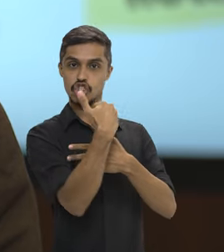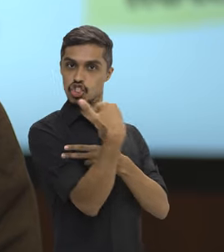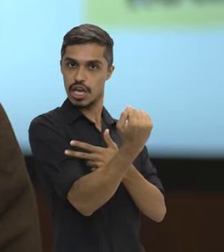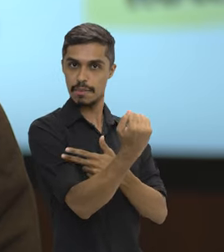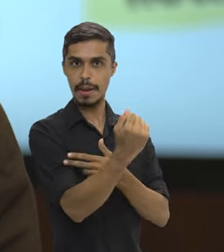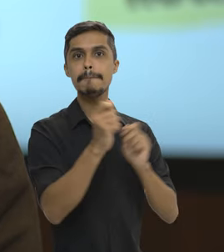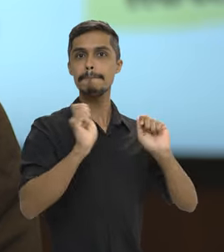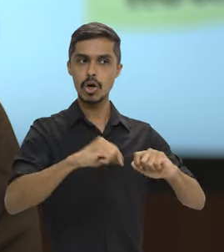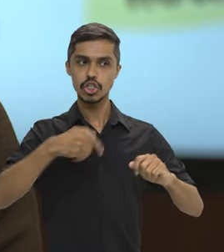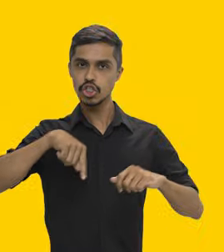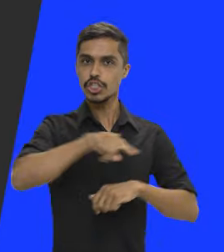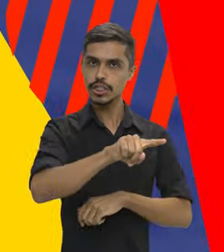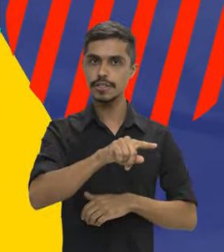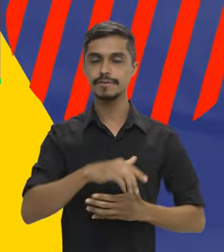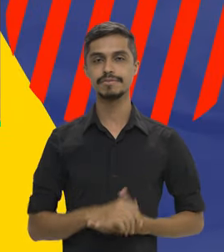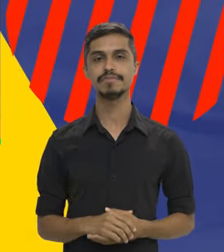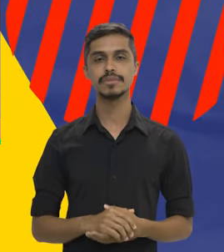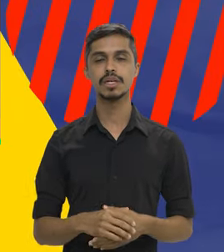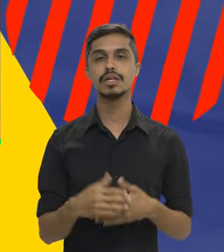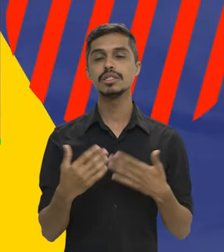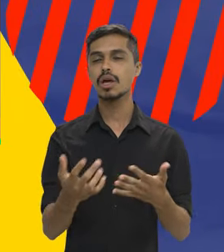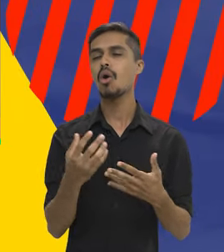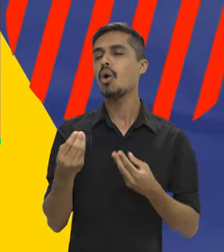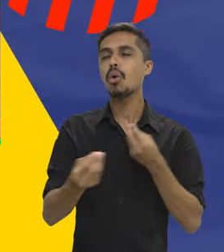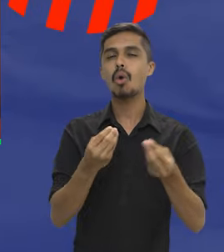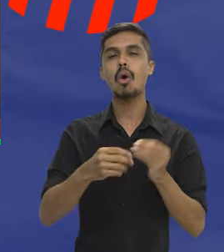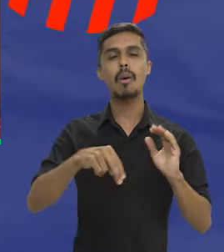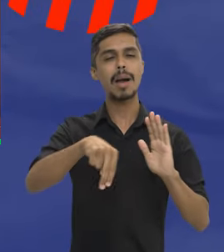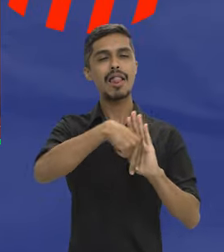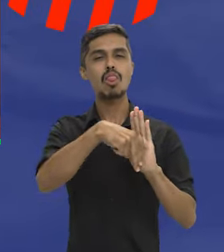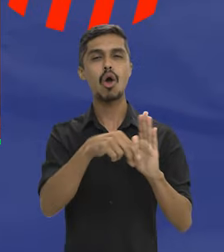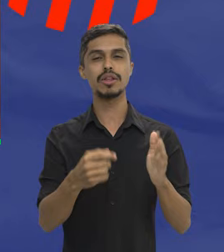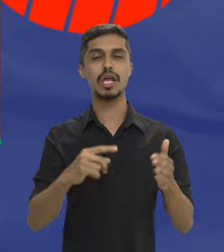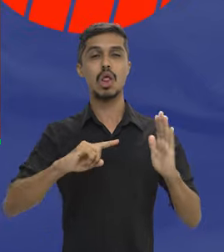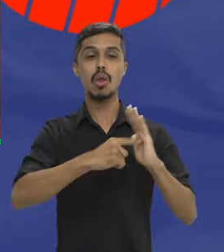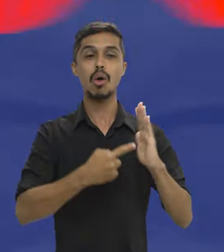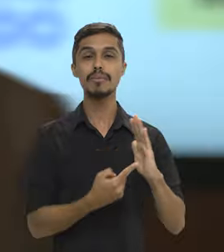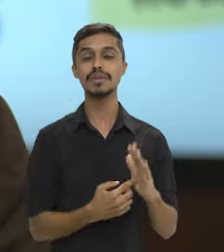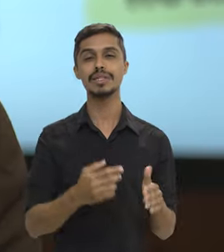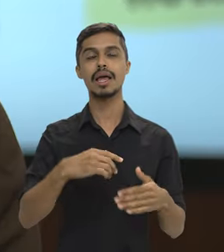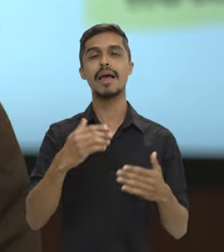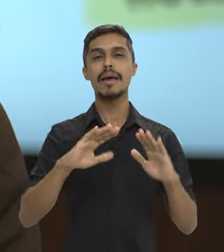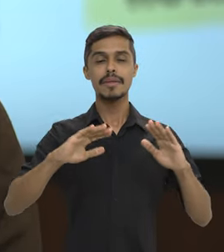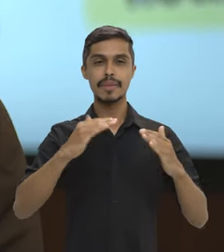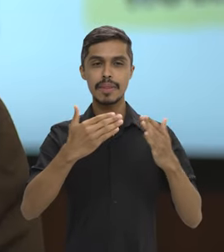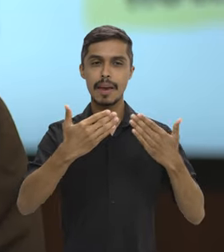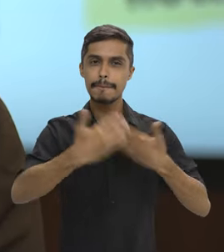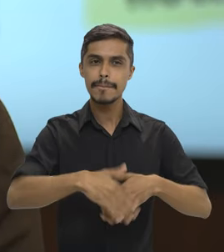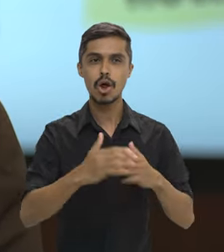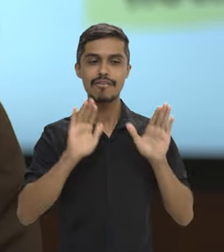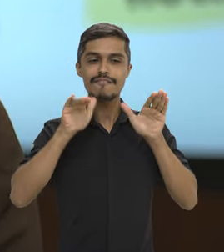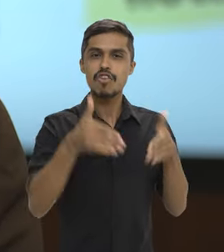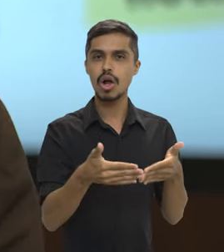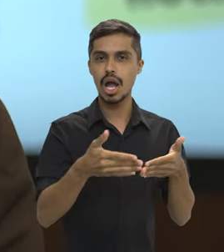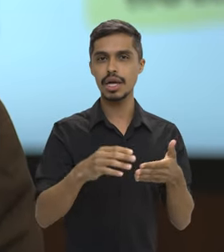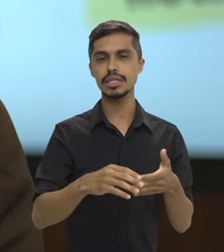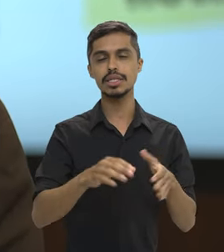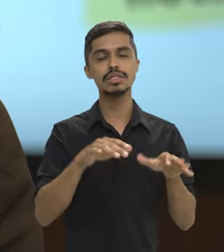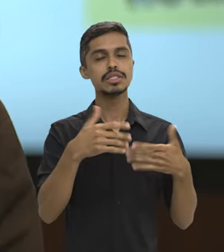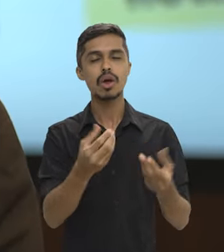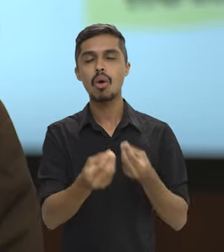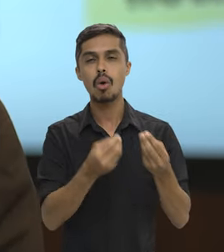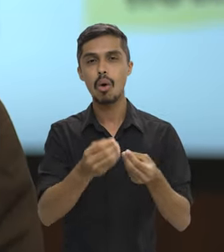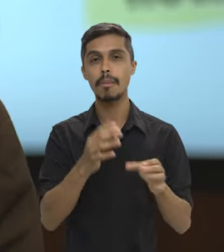chamado, ele poderá tomar posse. Como funcionarão o peso nas provas específicas? Então, as provas de